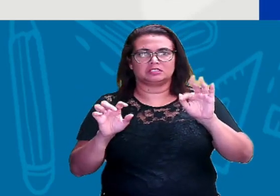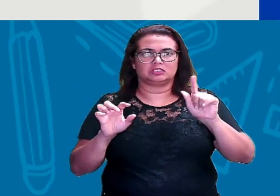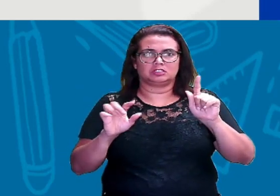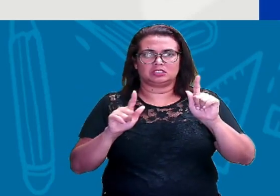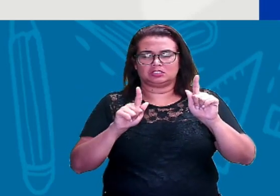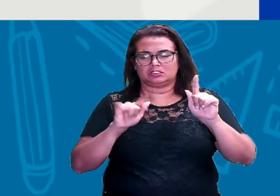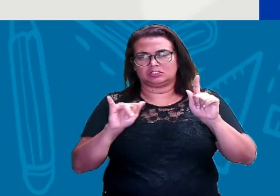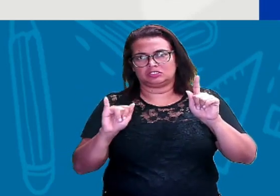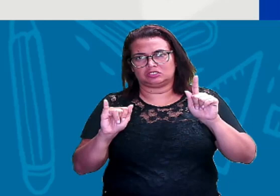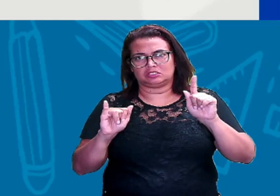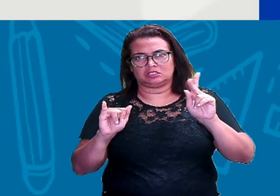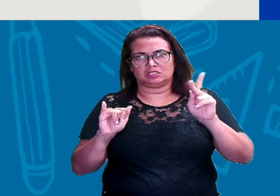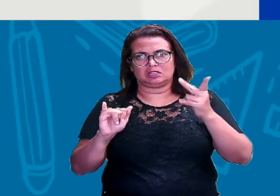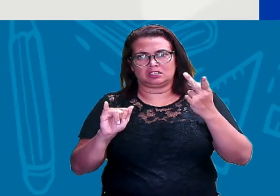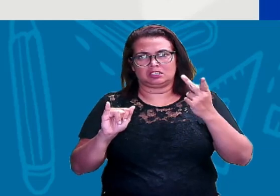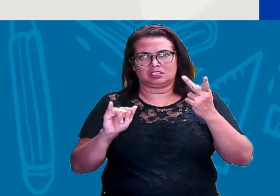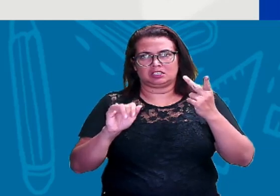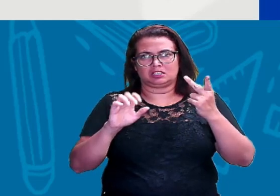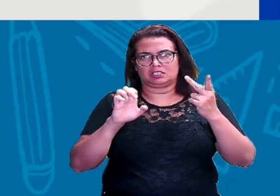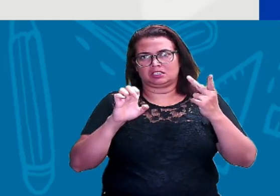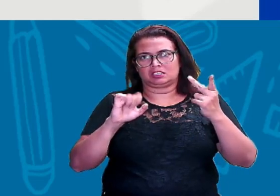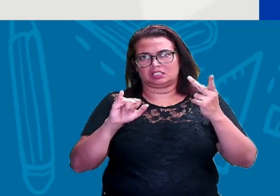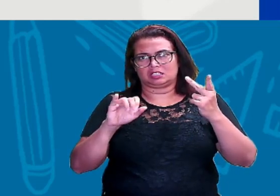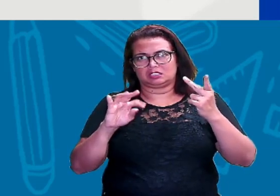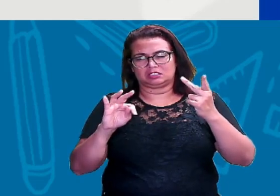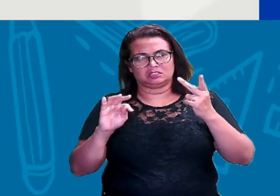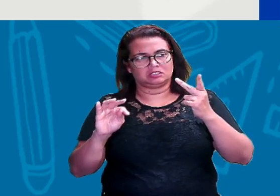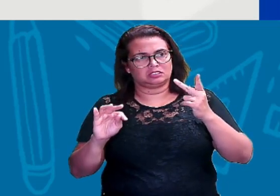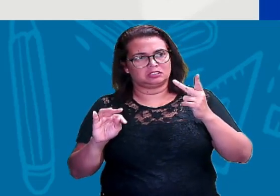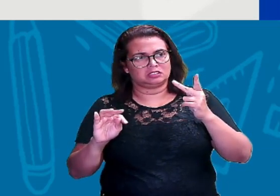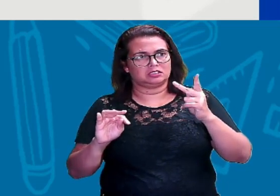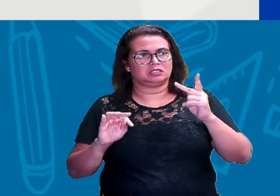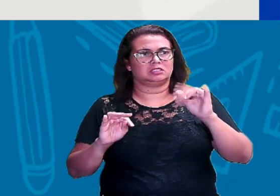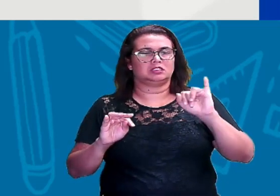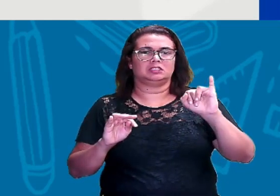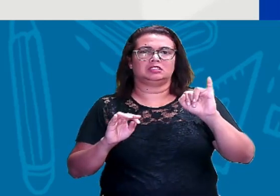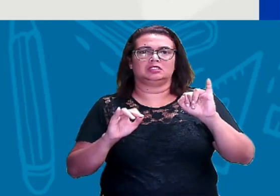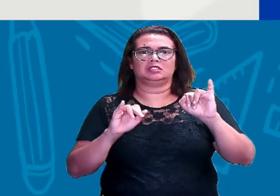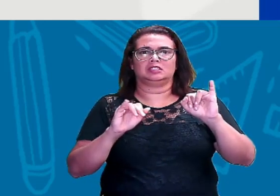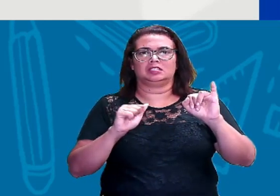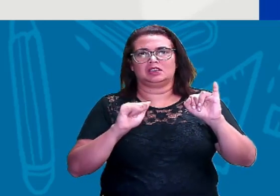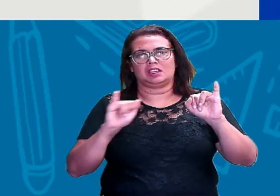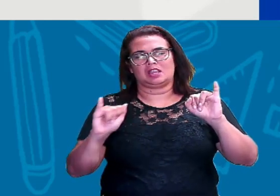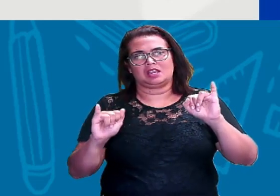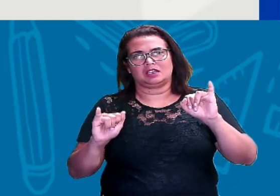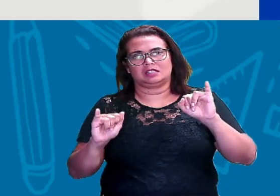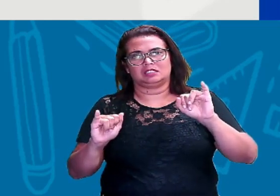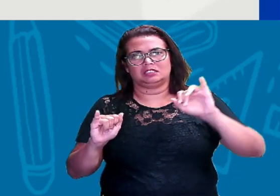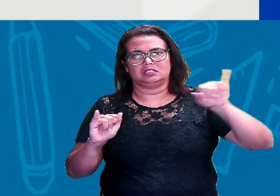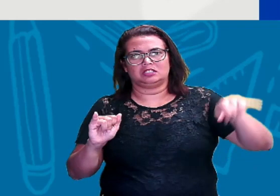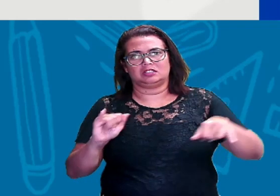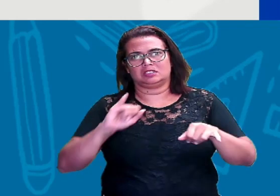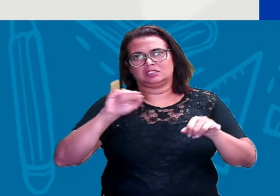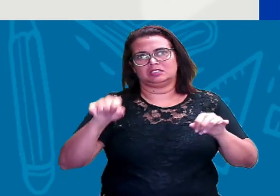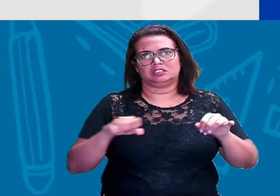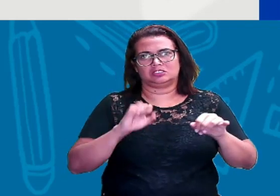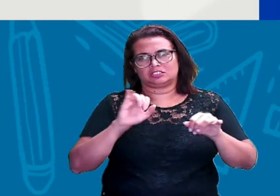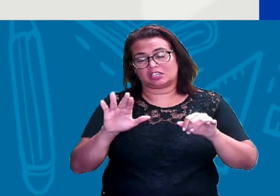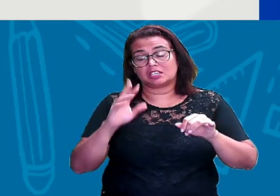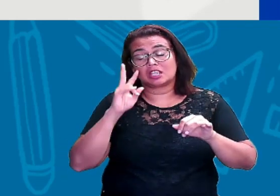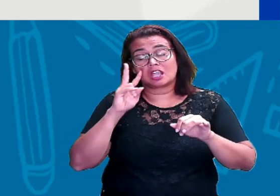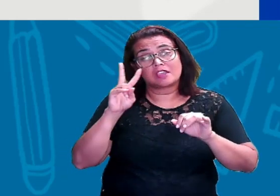G, H, H, I, I, J, J, K,